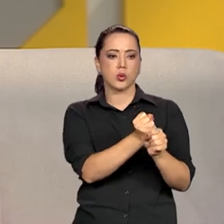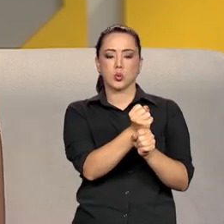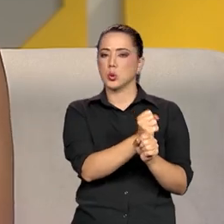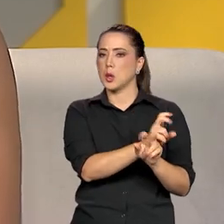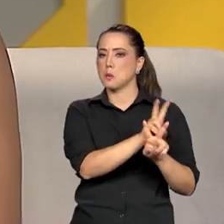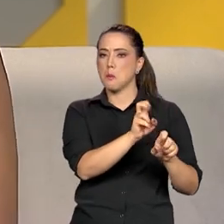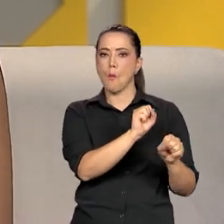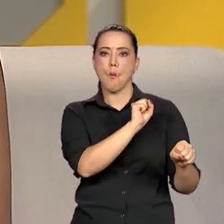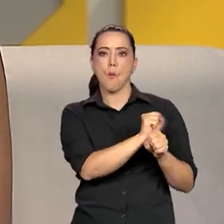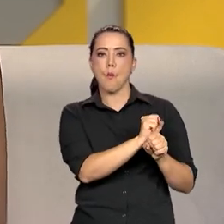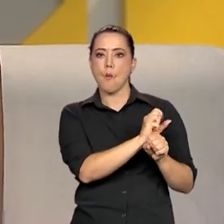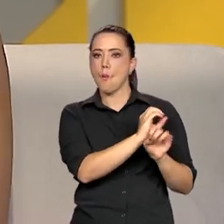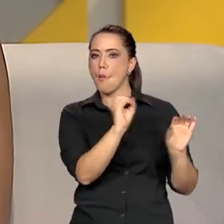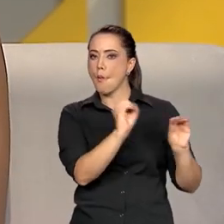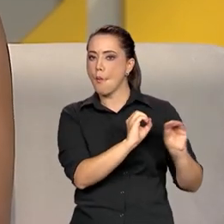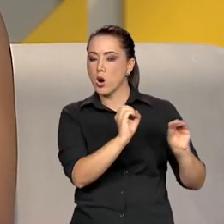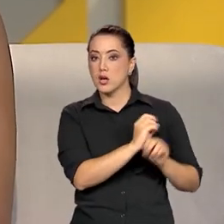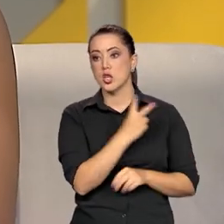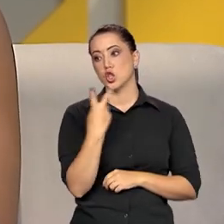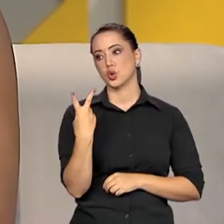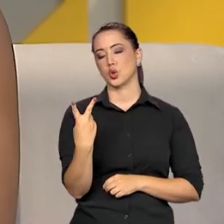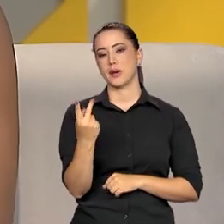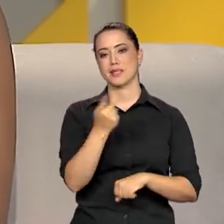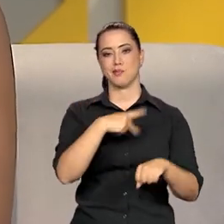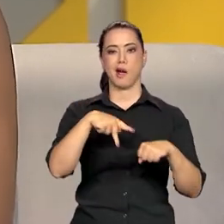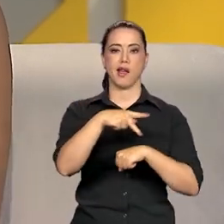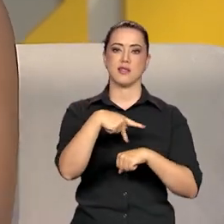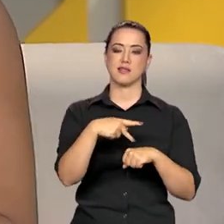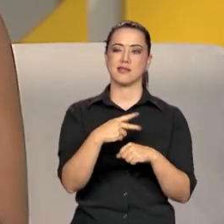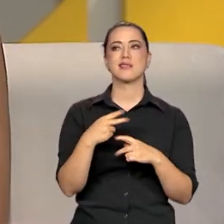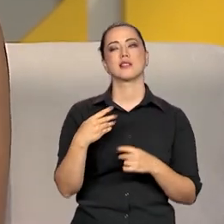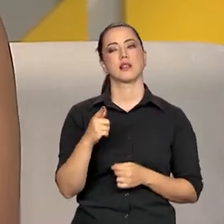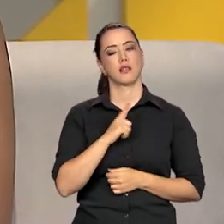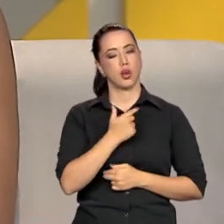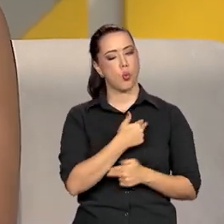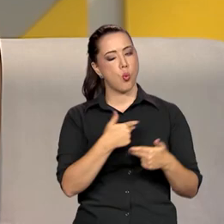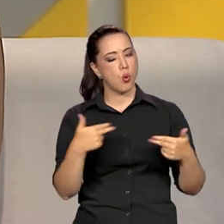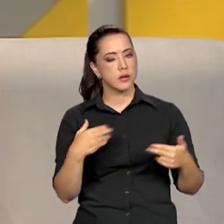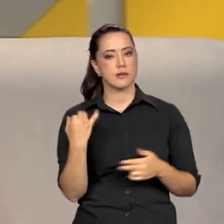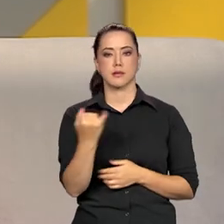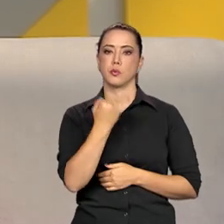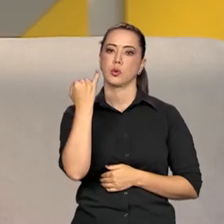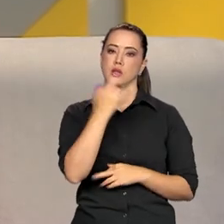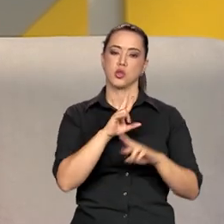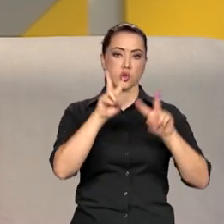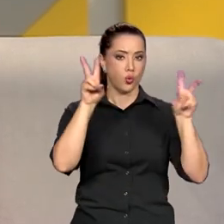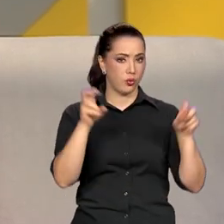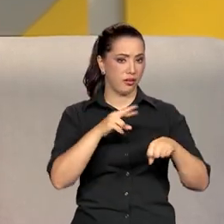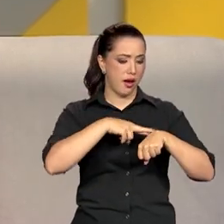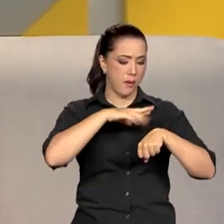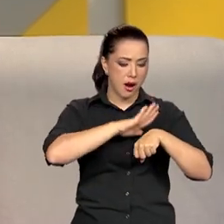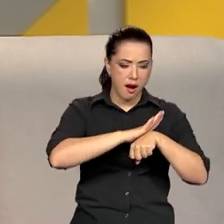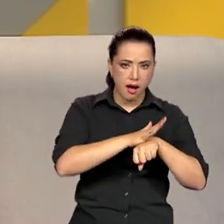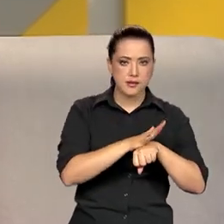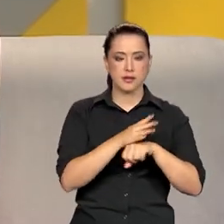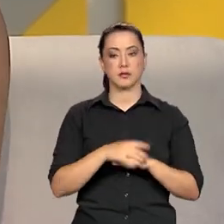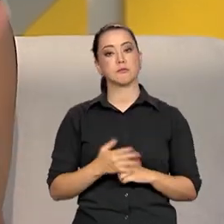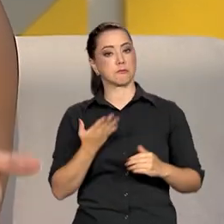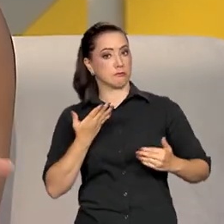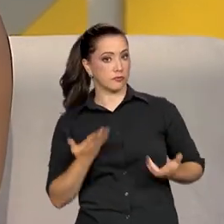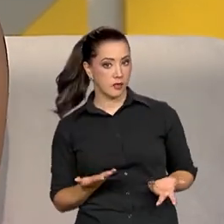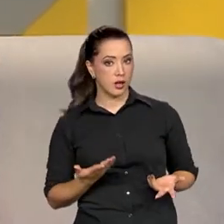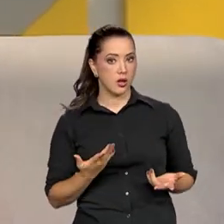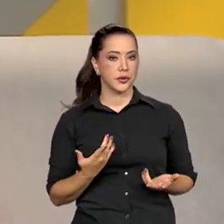citado, né, e são dois países que têm, assim, coisas muito em comum em relação ao racismo, quando chega para essa parte. Então,